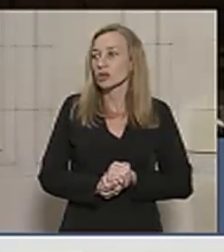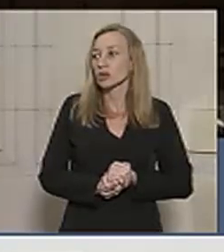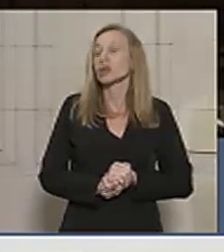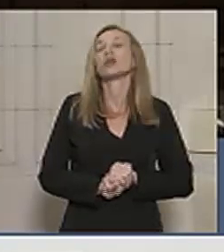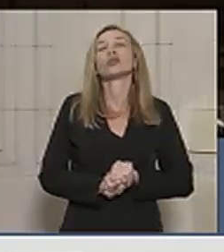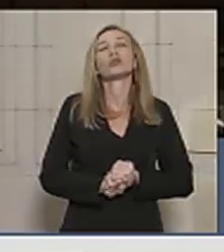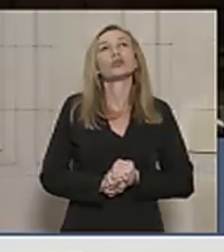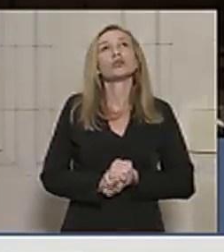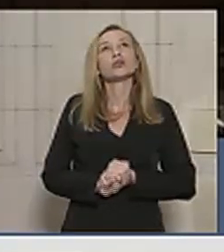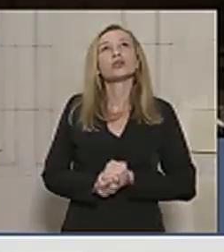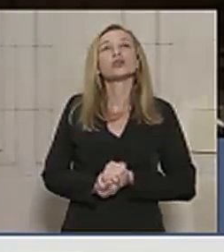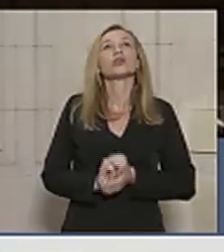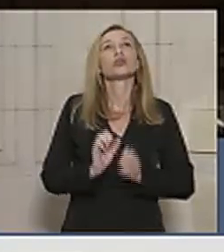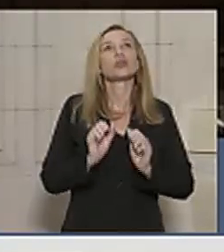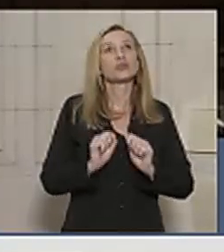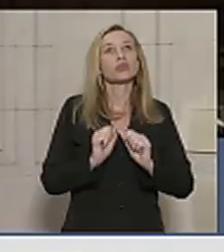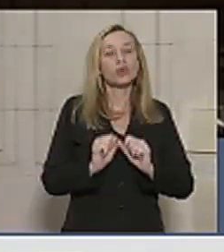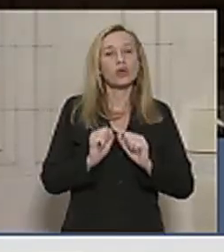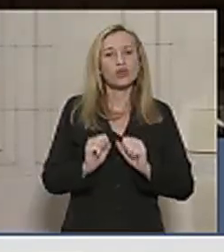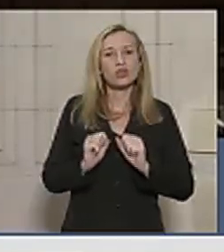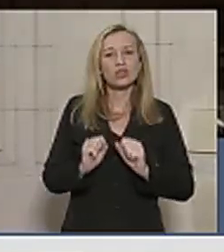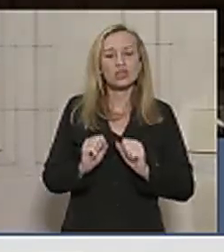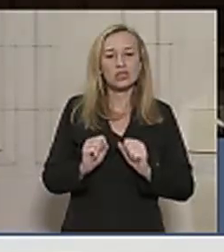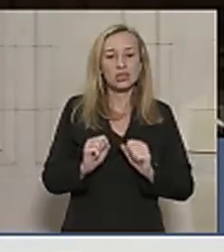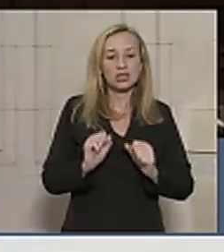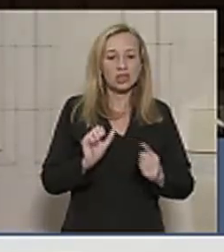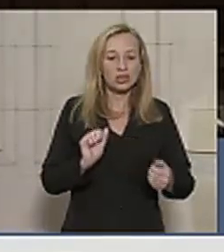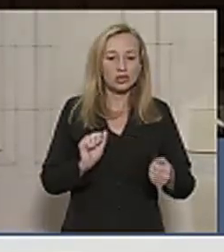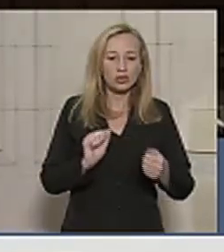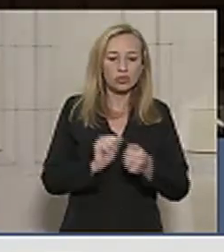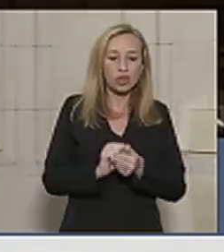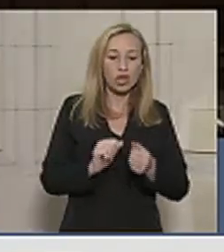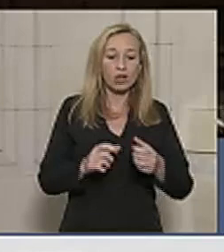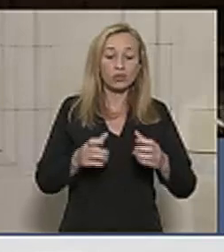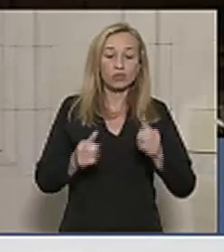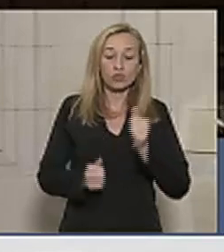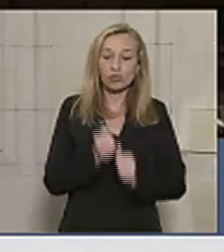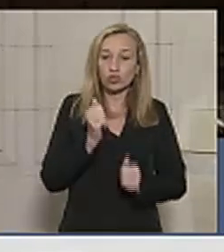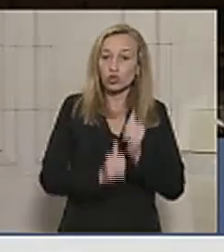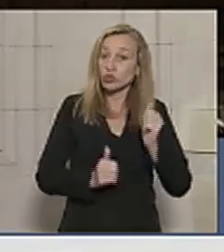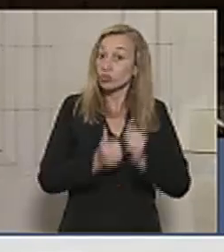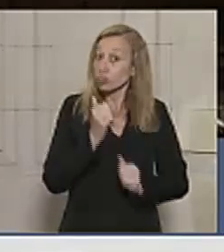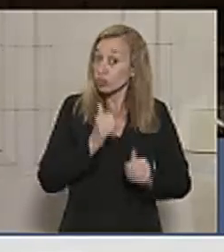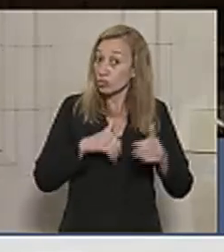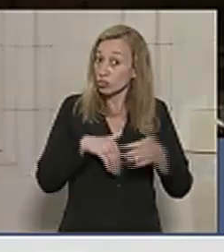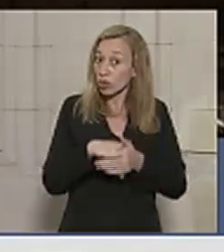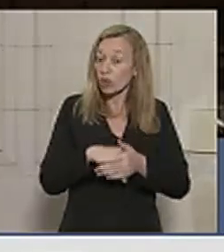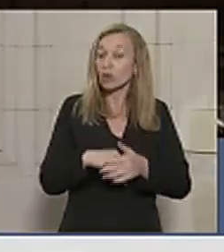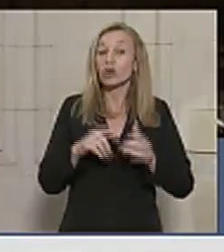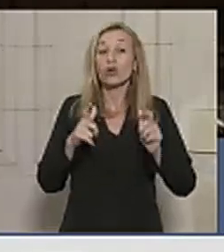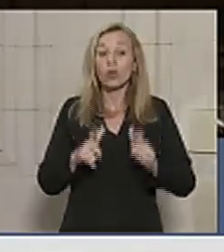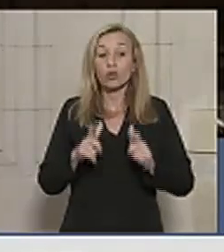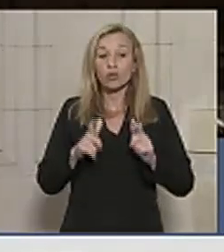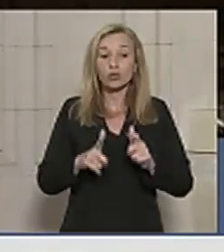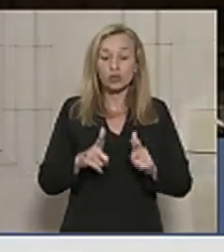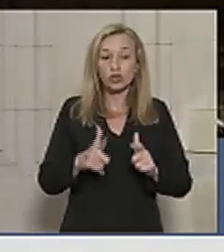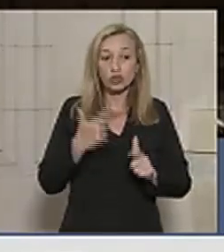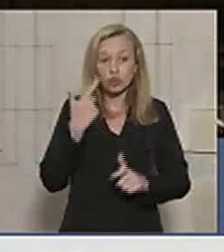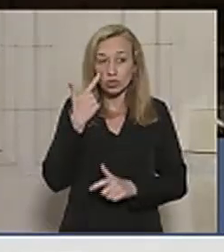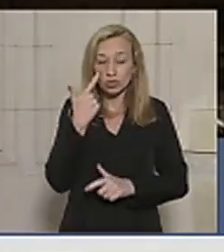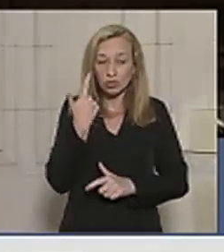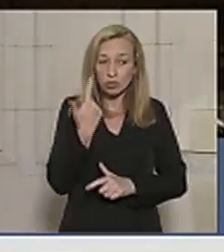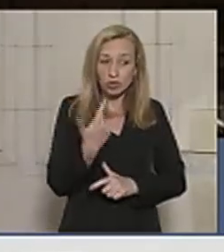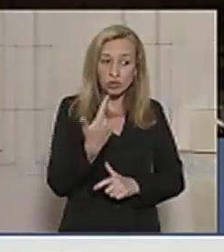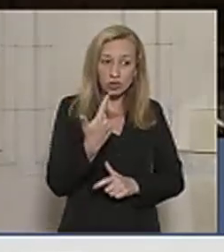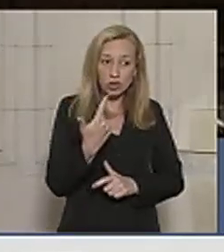maiormente, o futebol, também o legado olímpico, onde colocaremos a mão nessa caixa preta, abriremos essa caixa